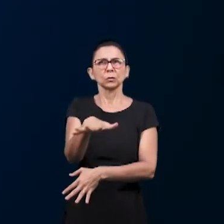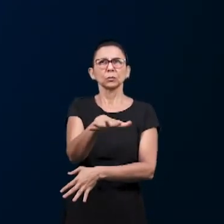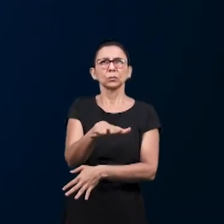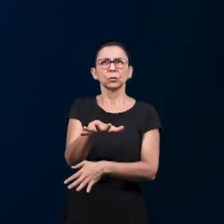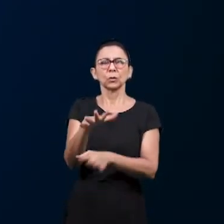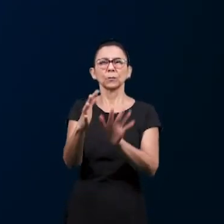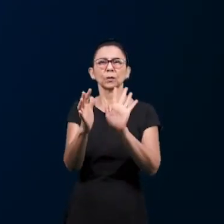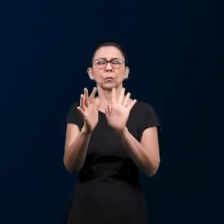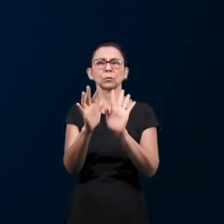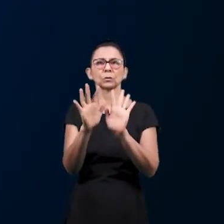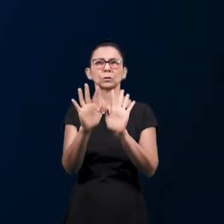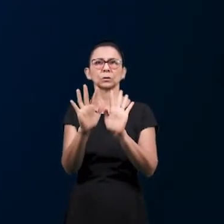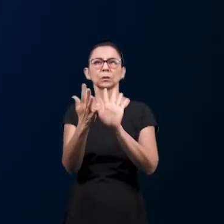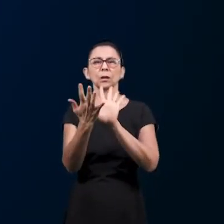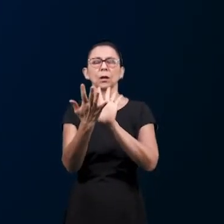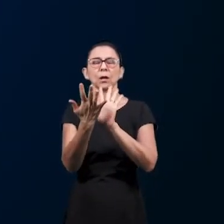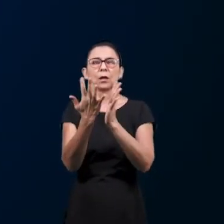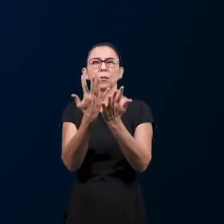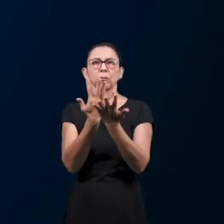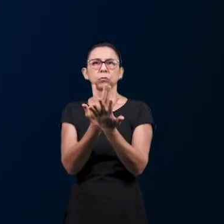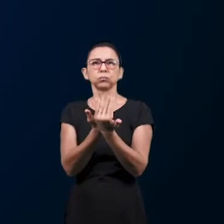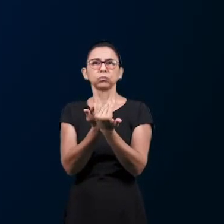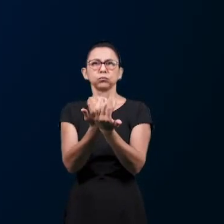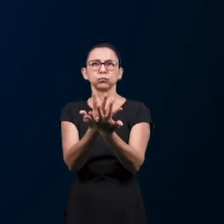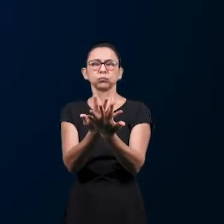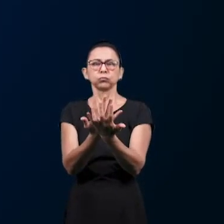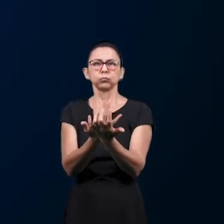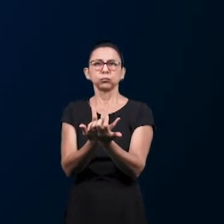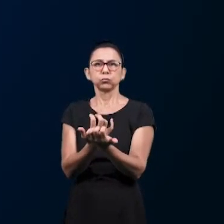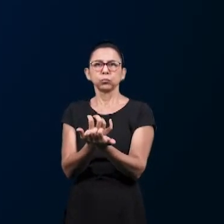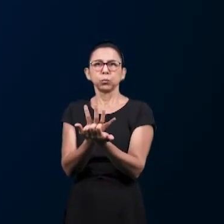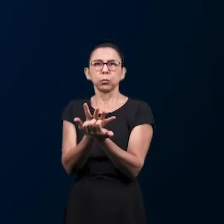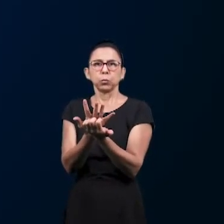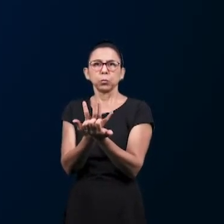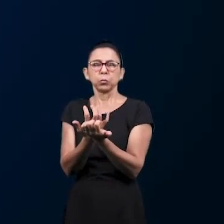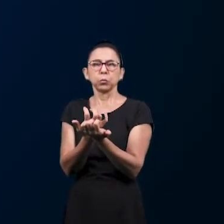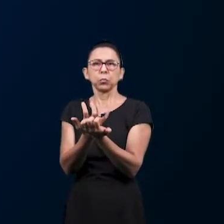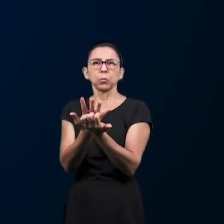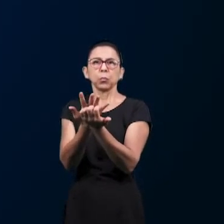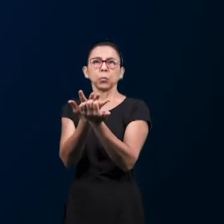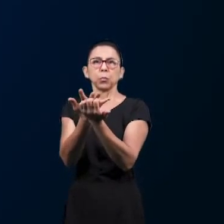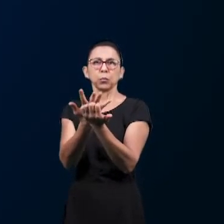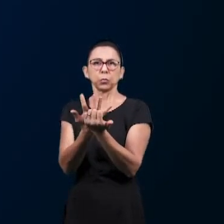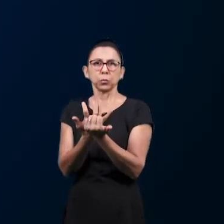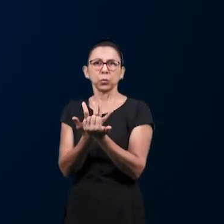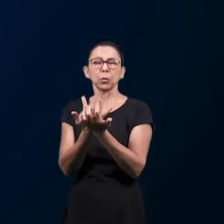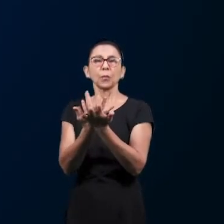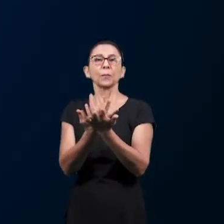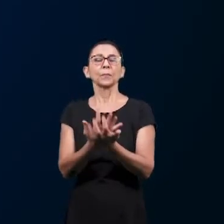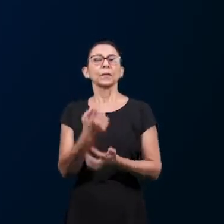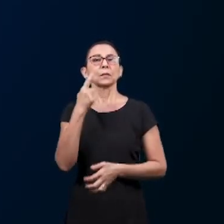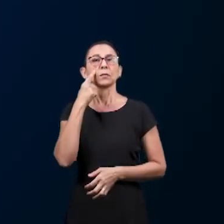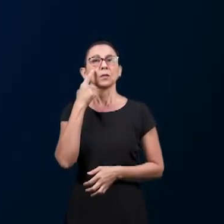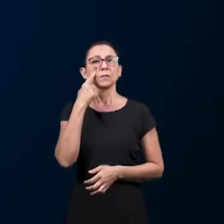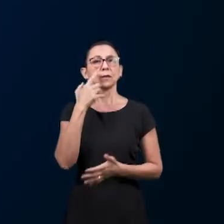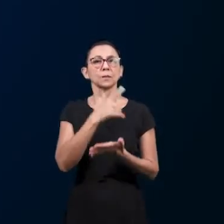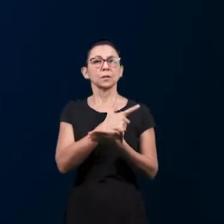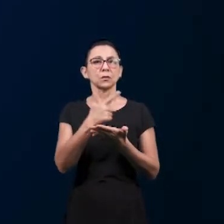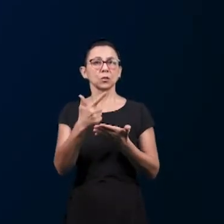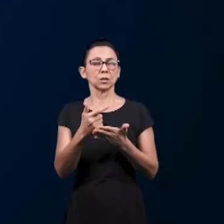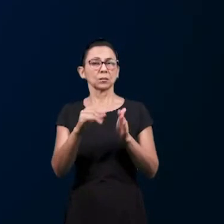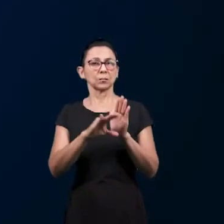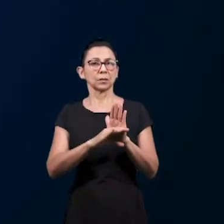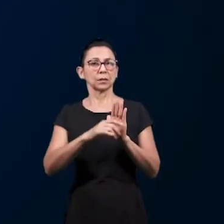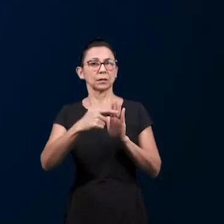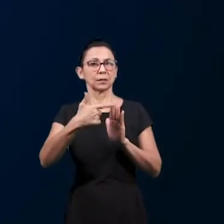levantava e também ficava em pé. E eis que os vossos molhos o rodeavam e se inclinavam ao meu molho. E ali em